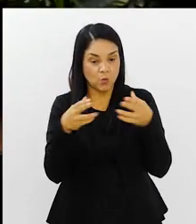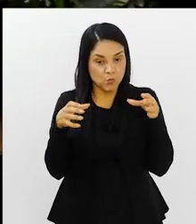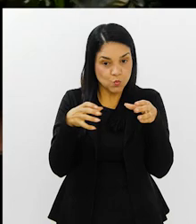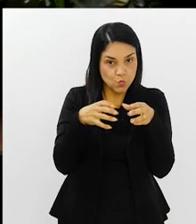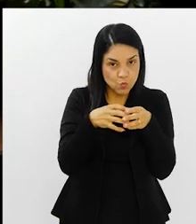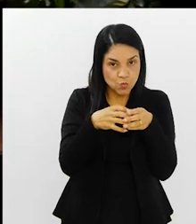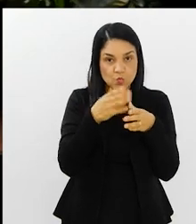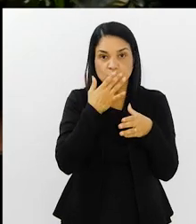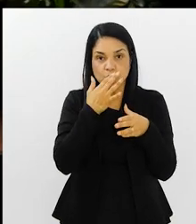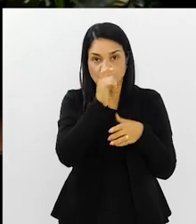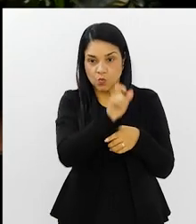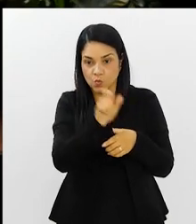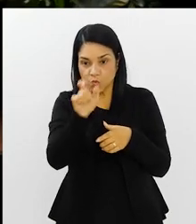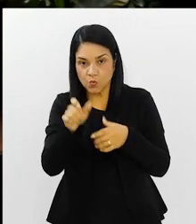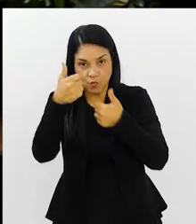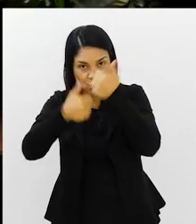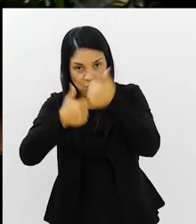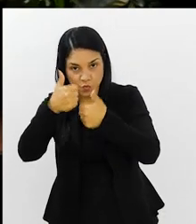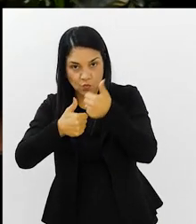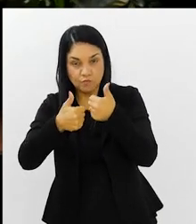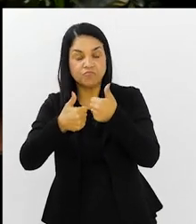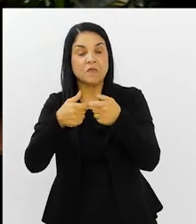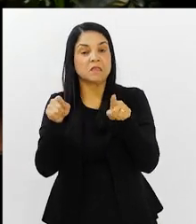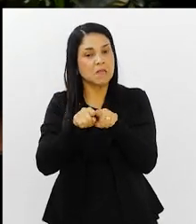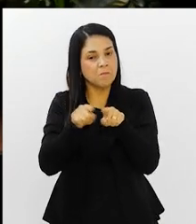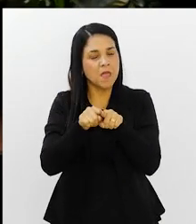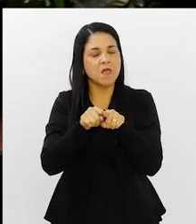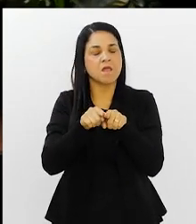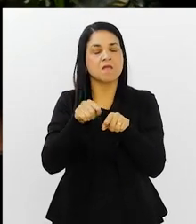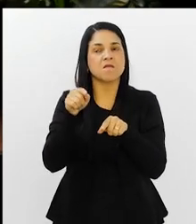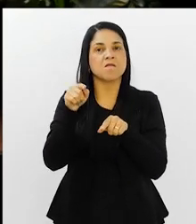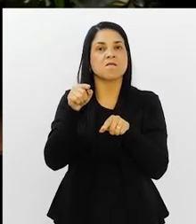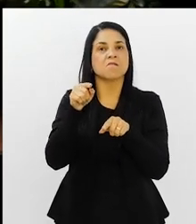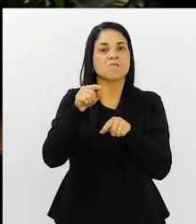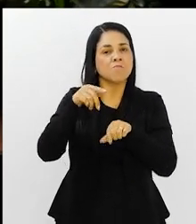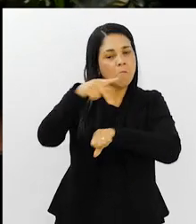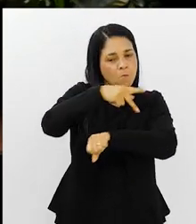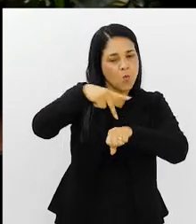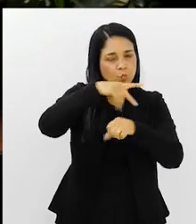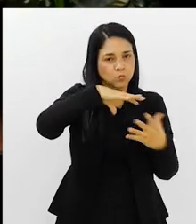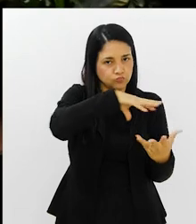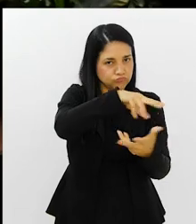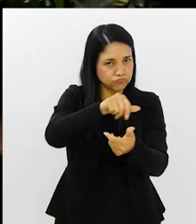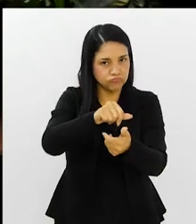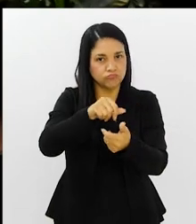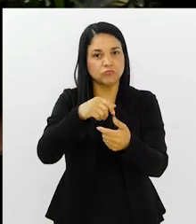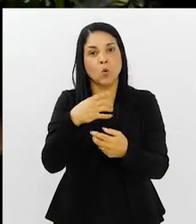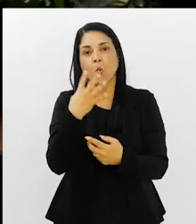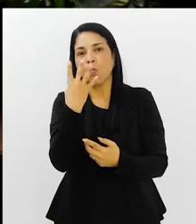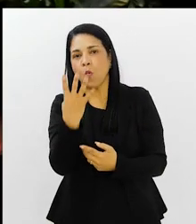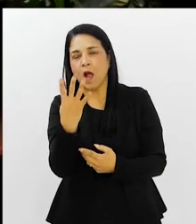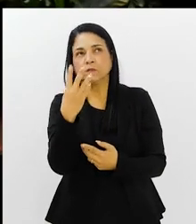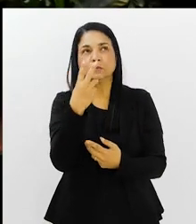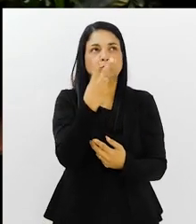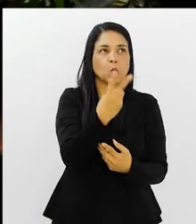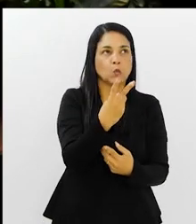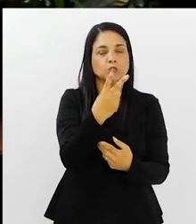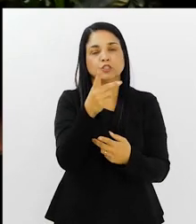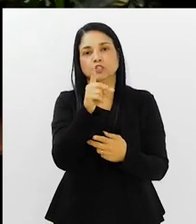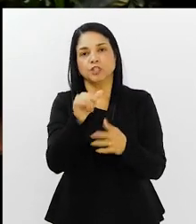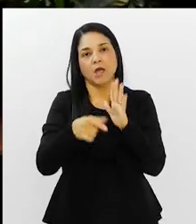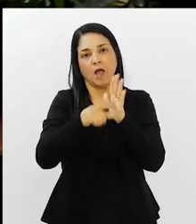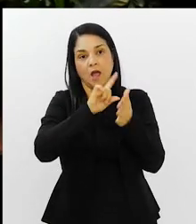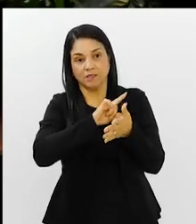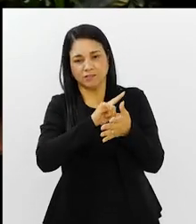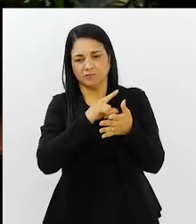seleção, e aí eu não vou falar só da seleção brasileira, as outras seleções também se reúnem. Dois, três, quatro dias. E a seleção